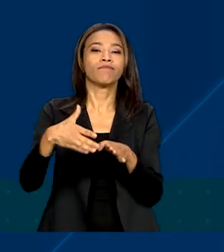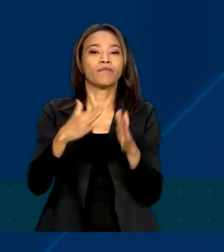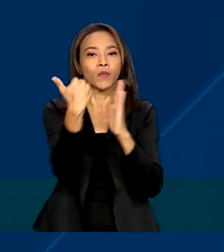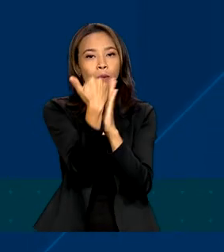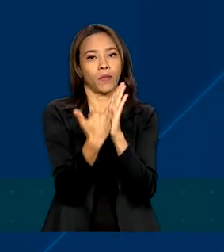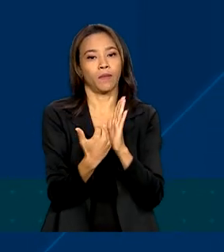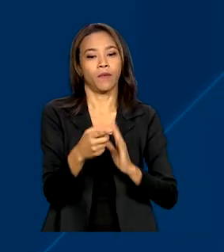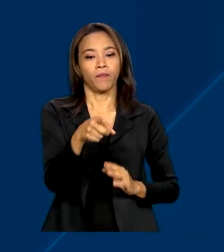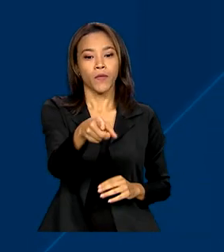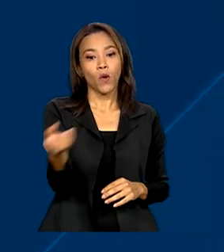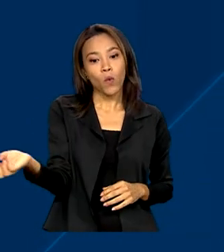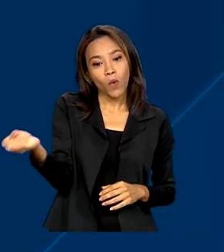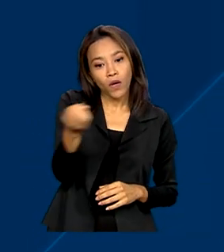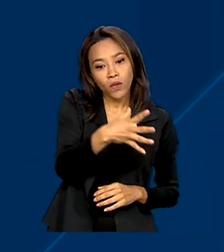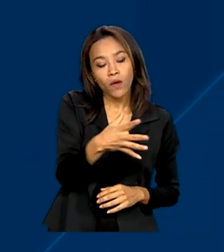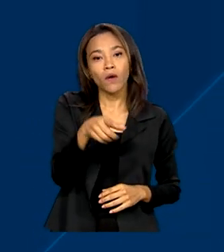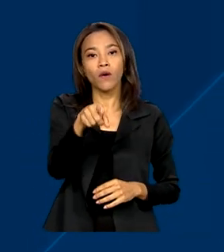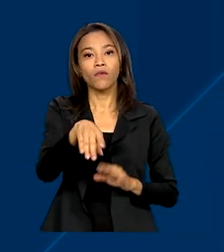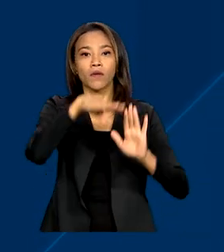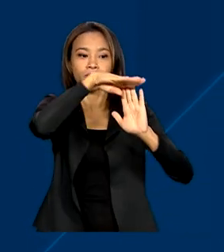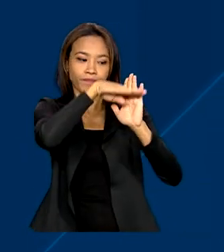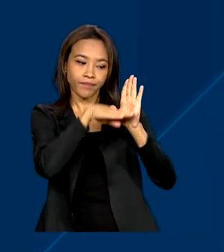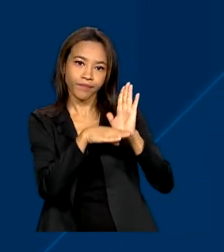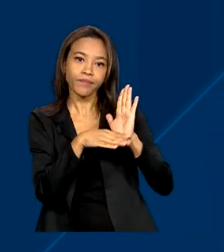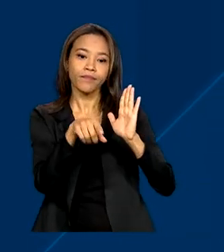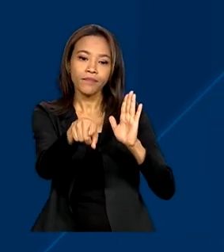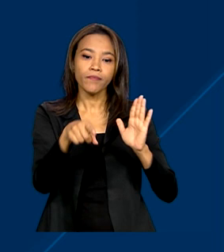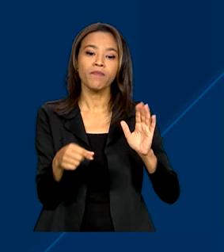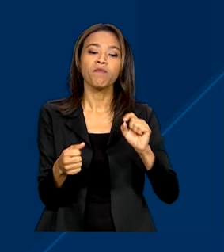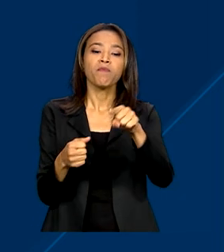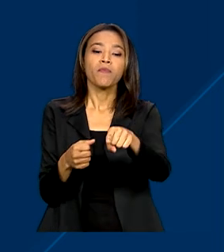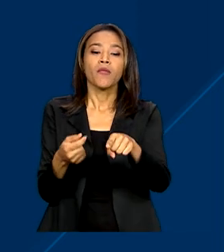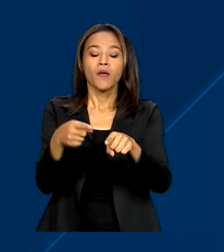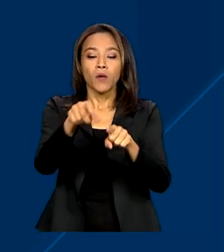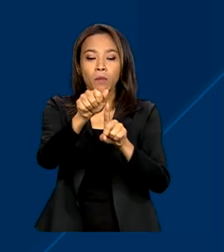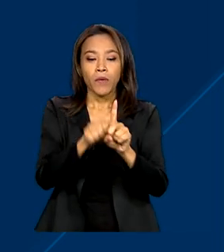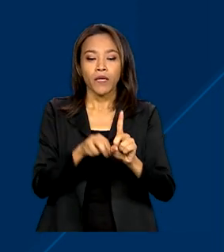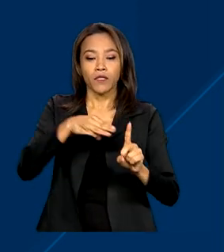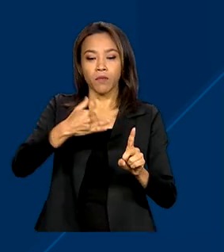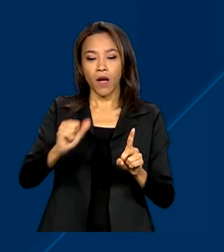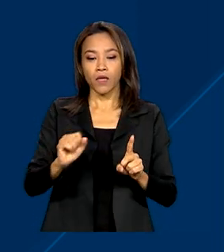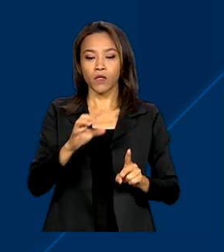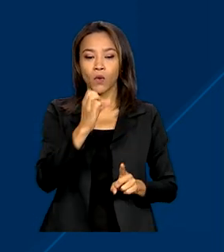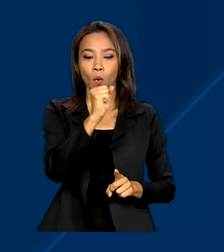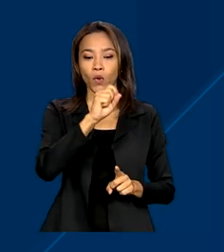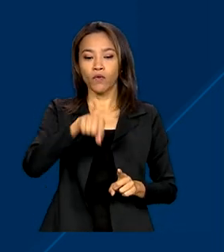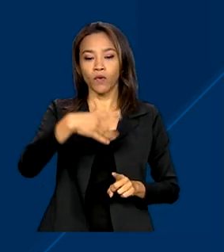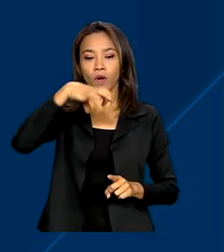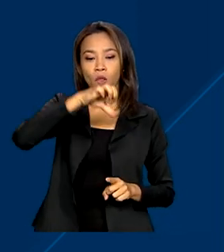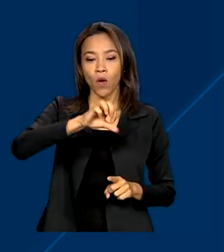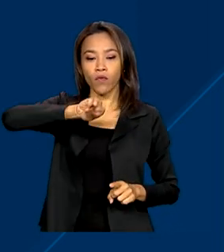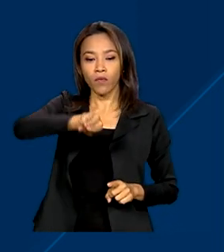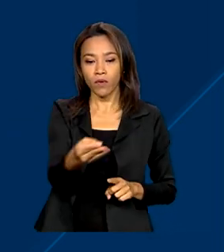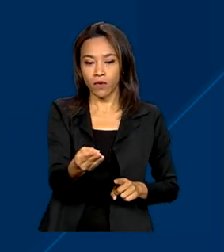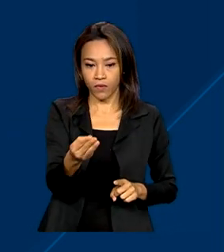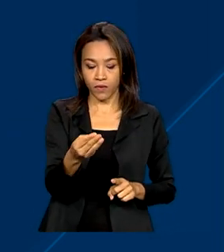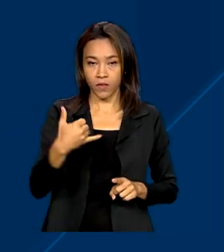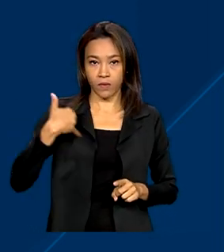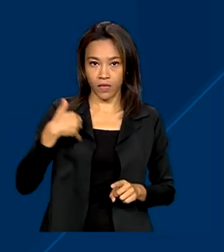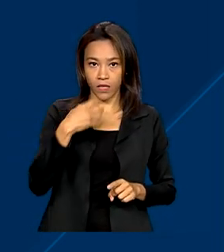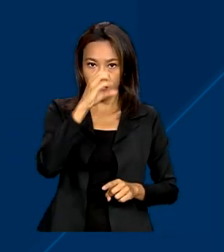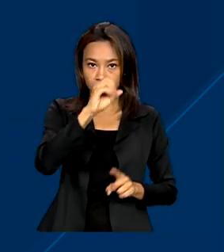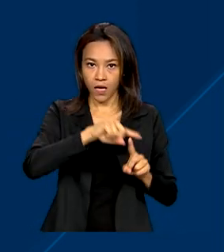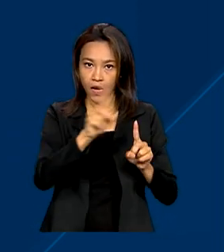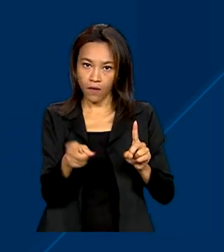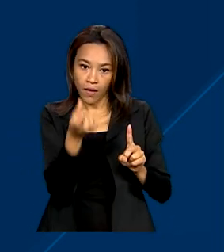configuração do Bolsa Família, em março, 8,9 milhões de crianças de 0 a 6 anos